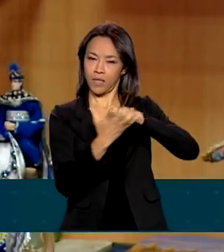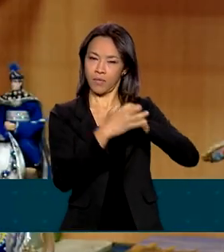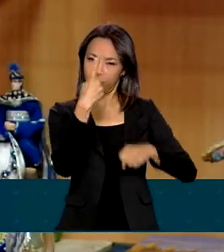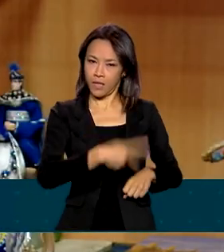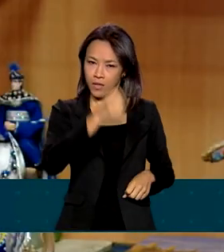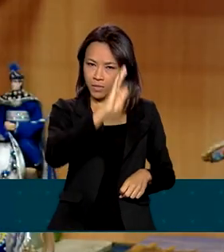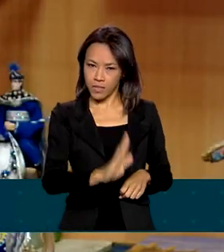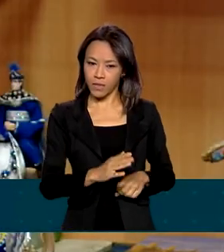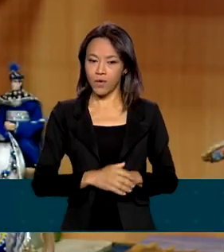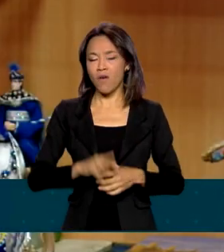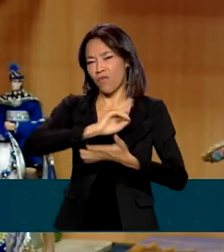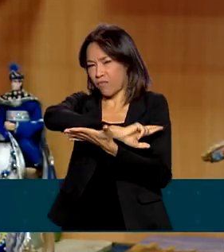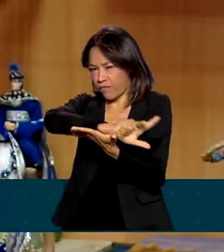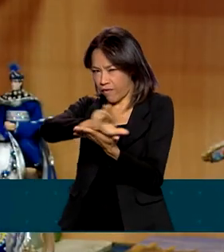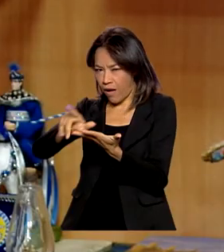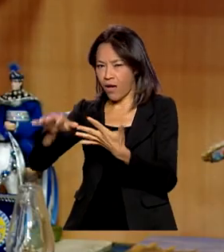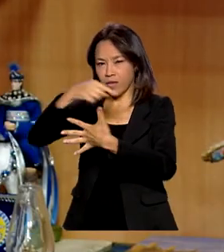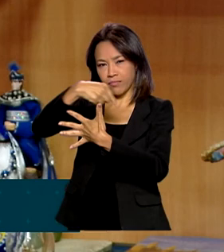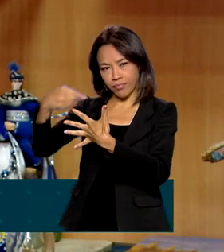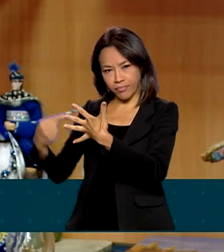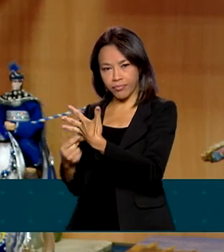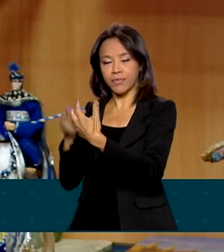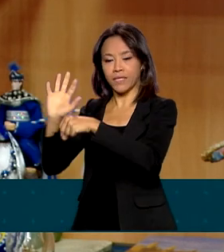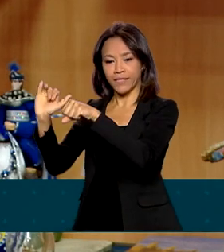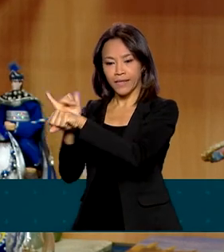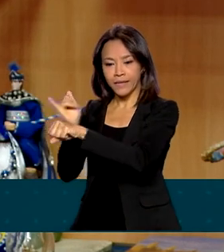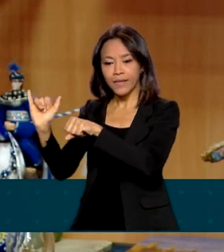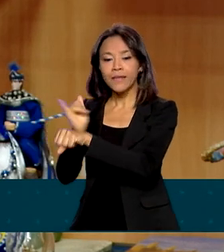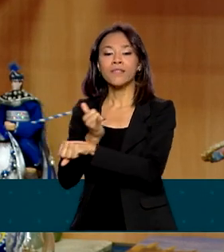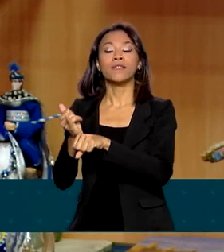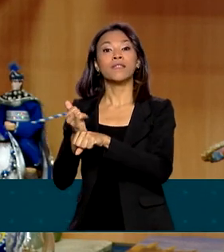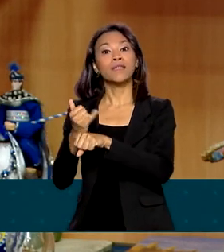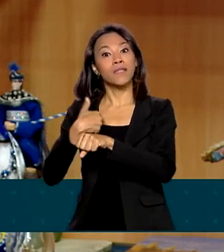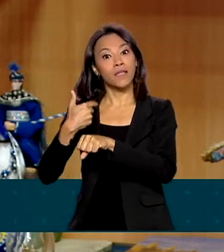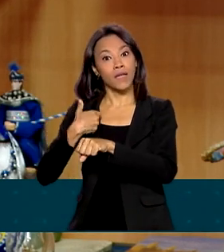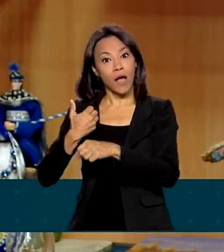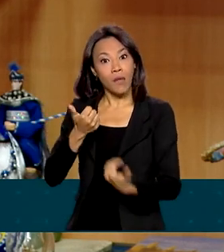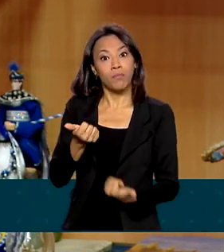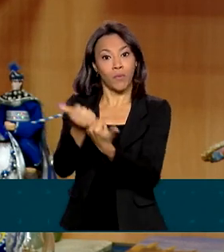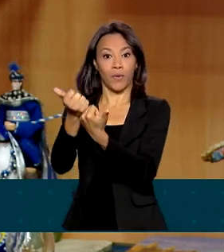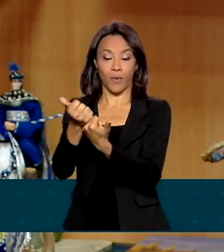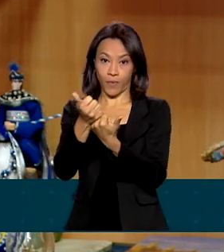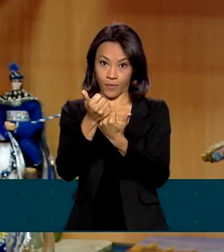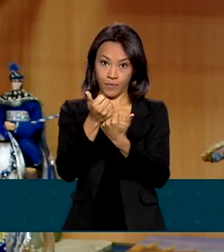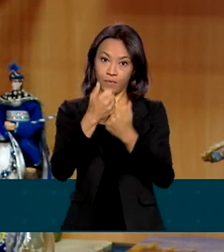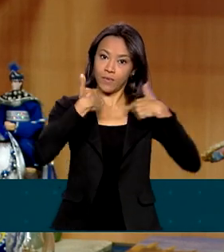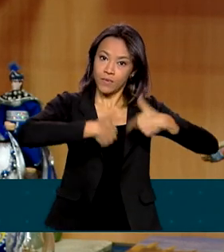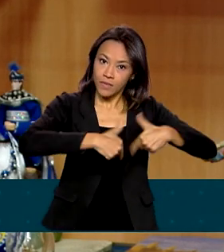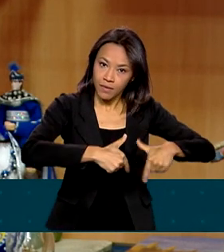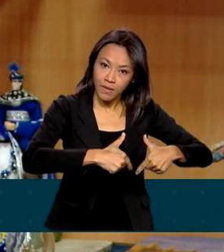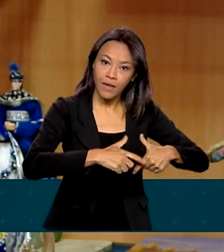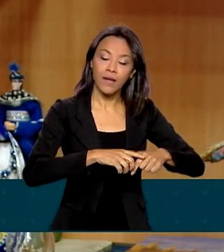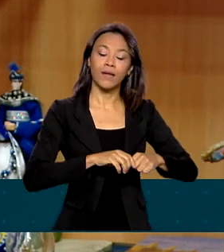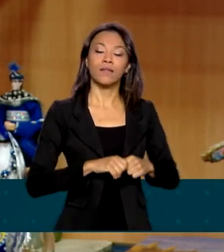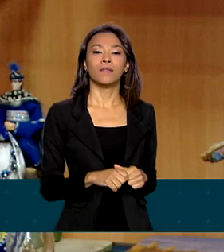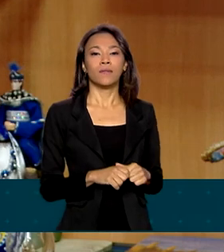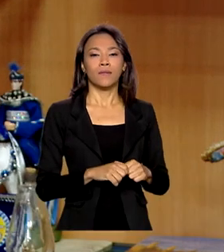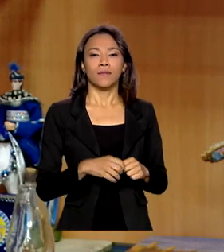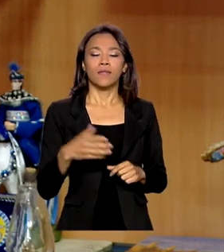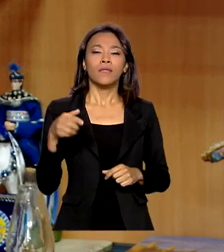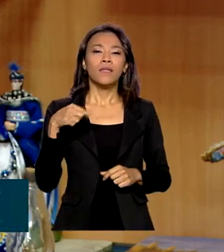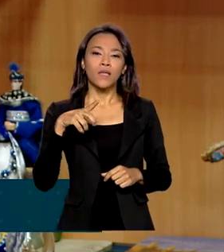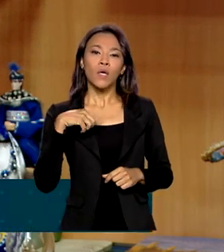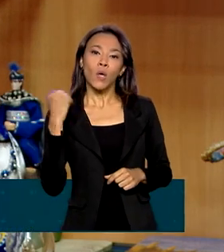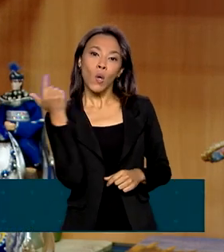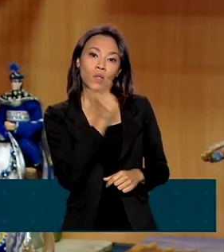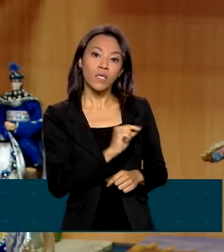Foram várias medidas. Uma das mais importantes foi a que salvou os empregos, que a gente, através do MP, que a